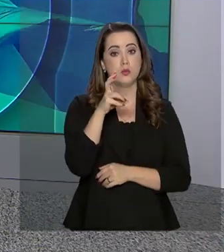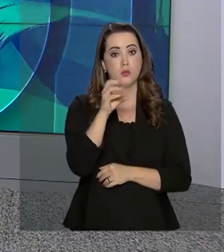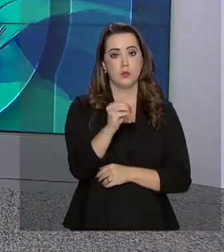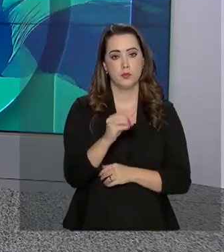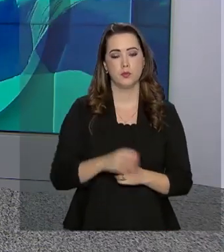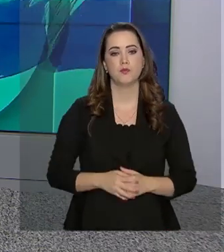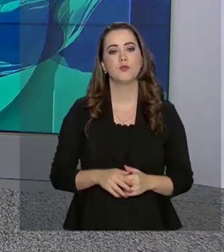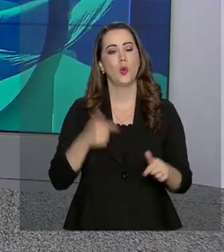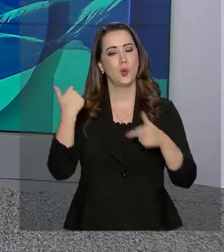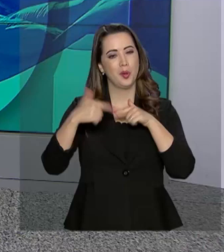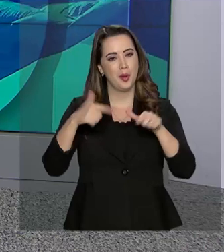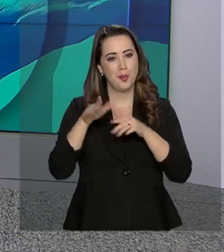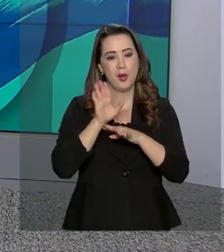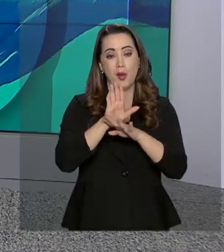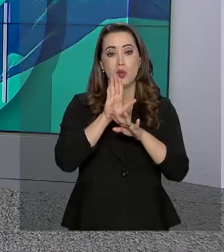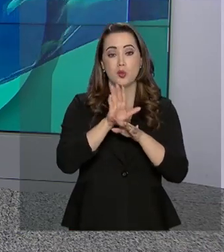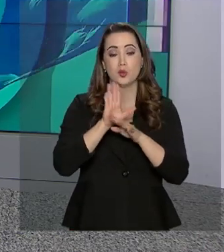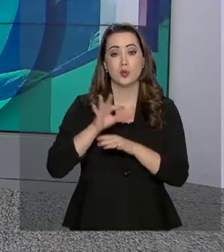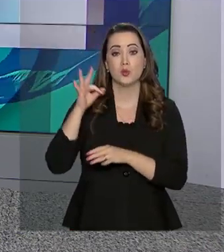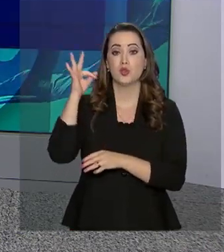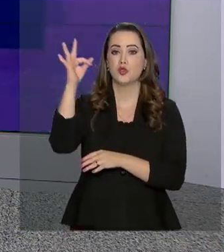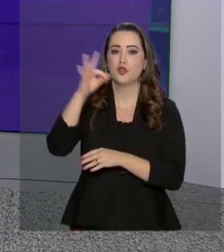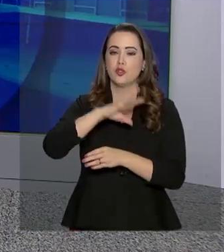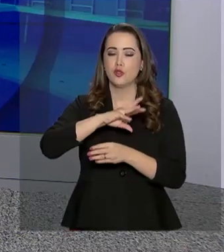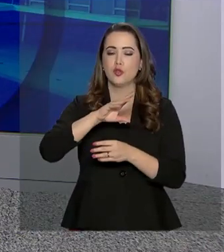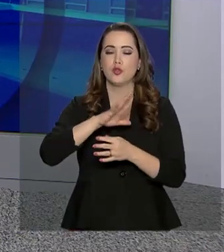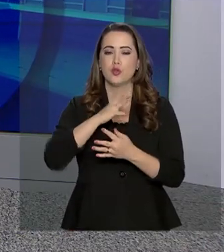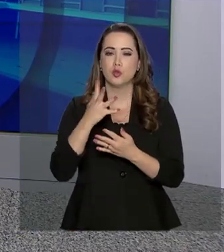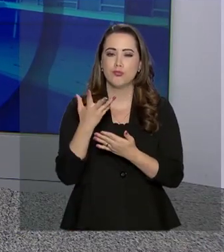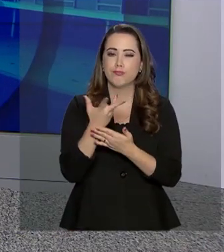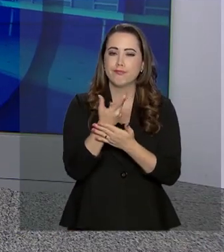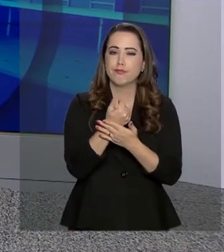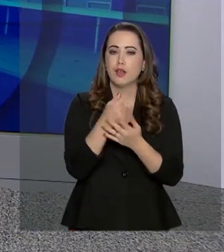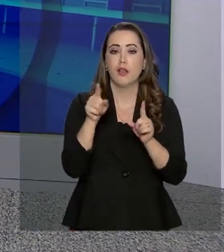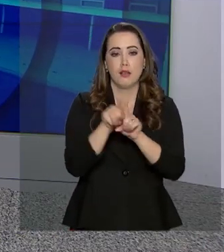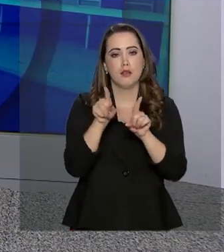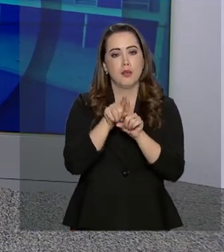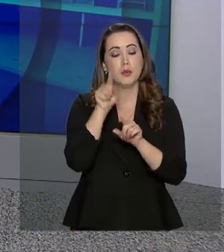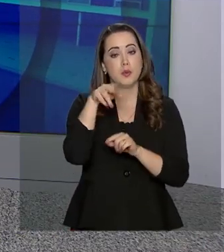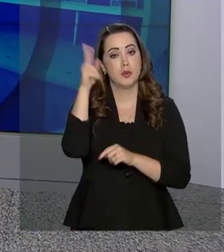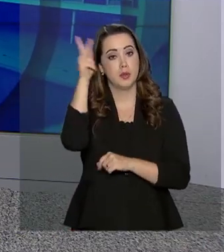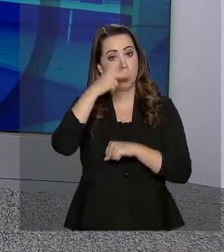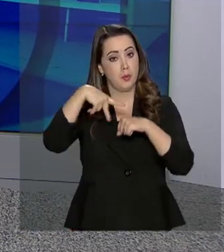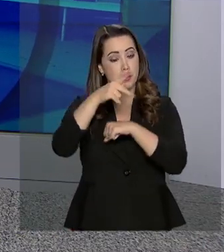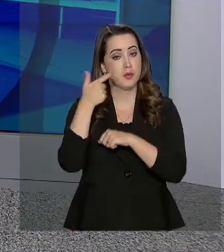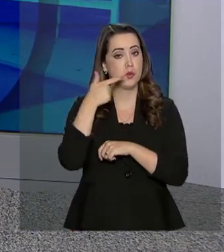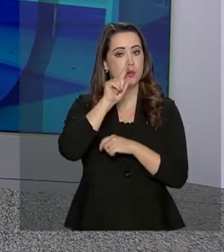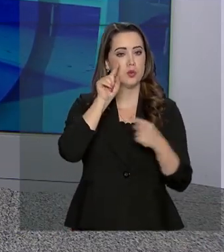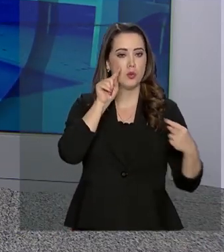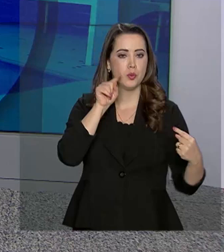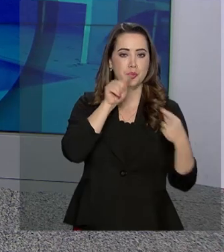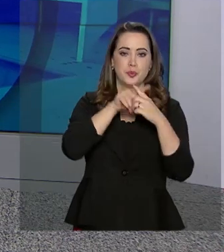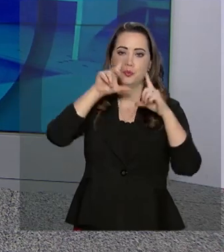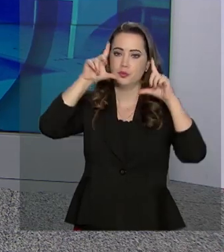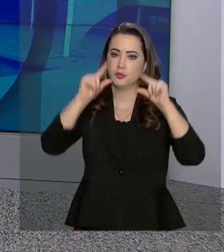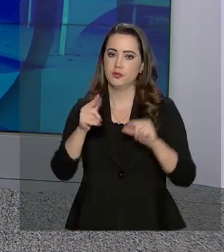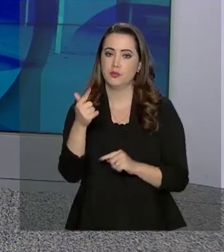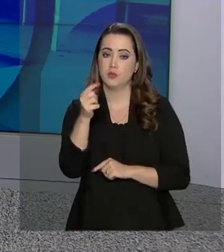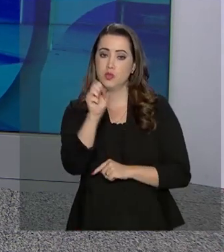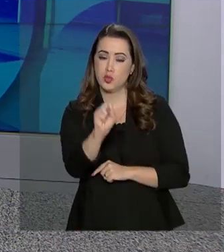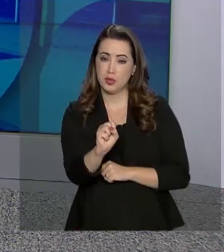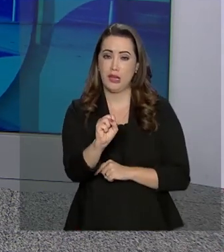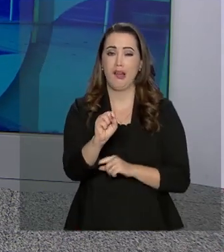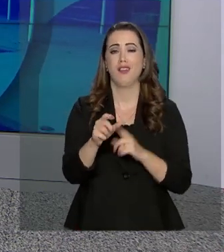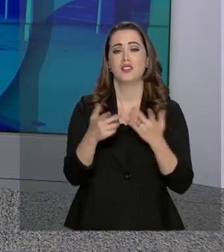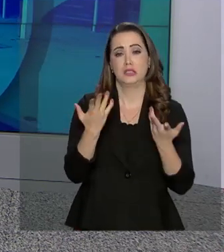A ação contribui para um futuro sustentável e também para que o país alcance as metas de redução do gás